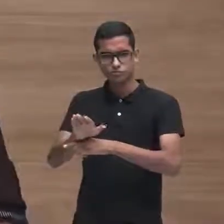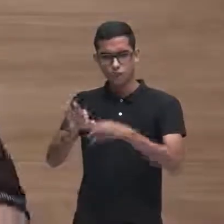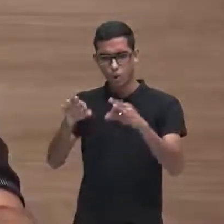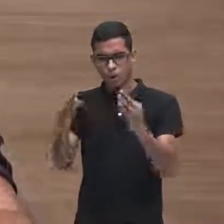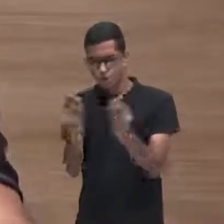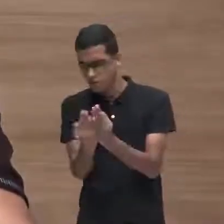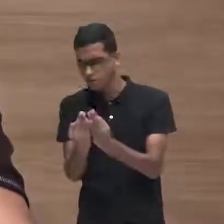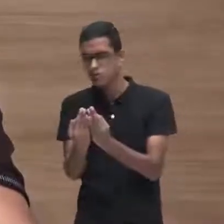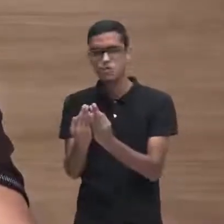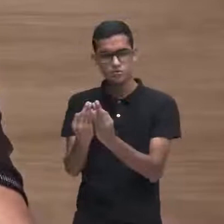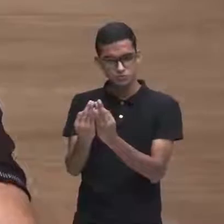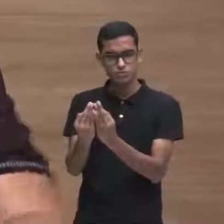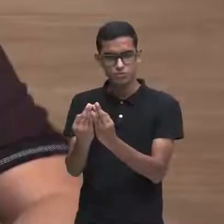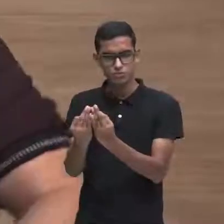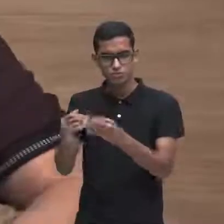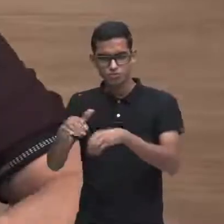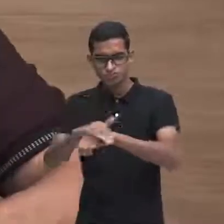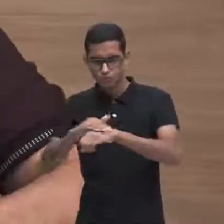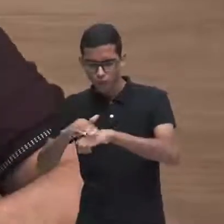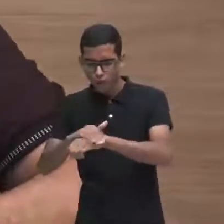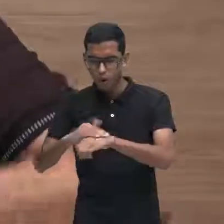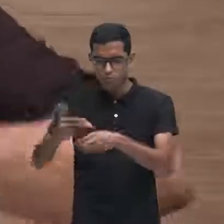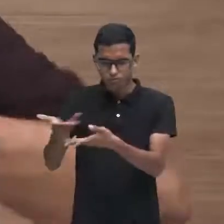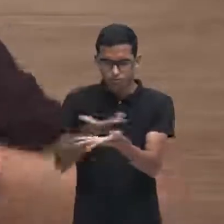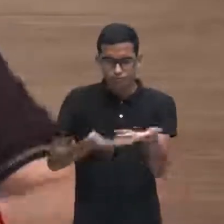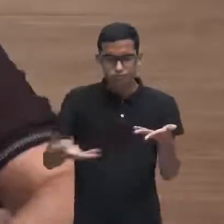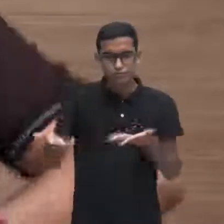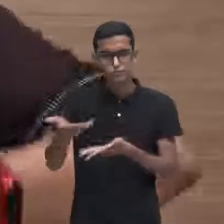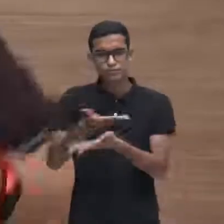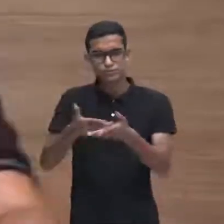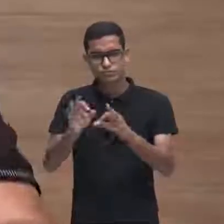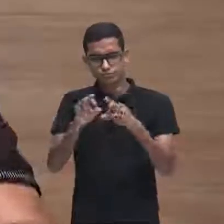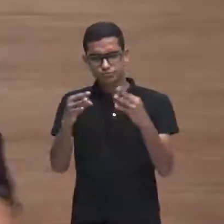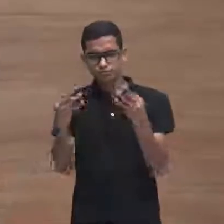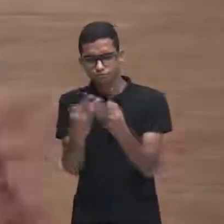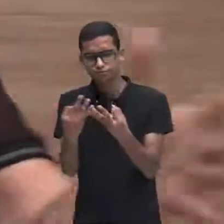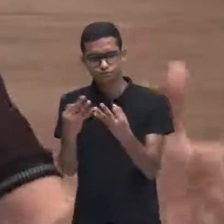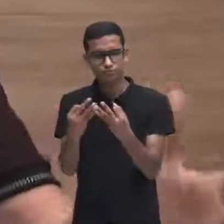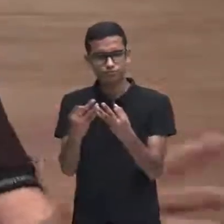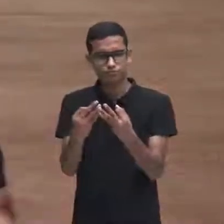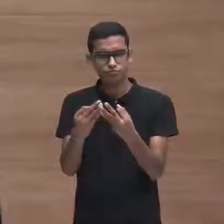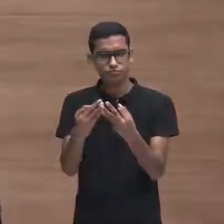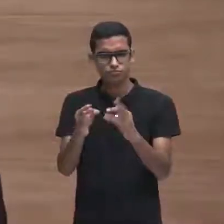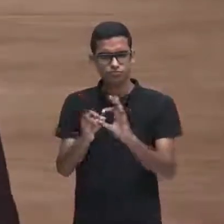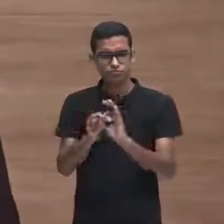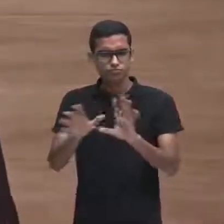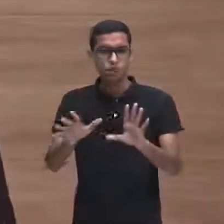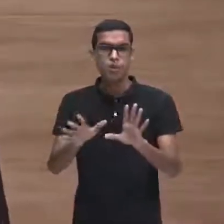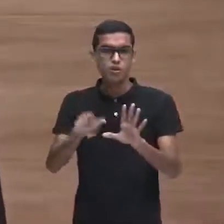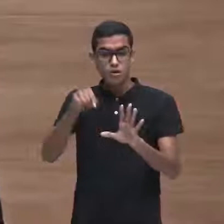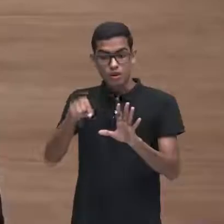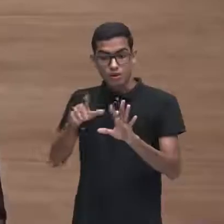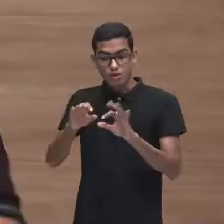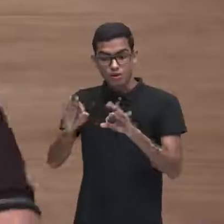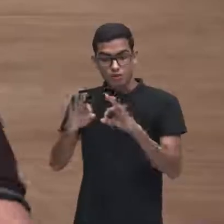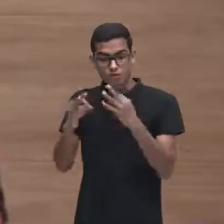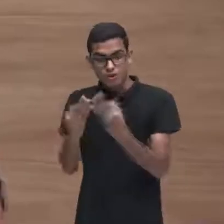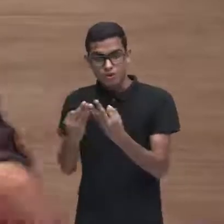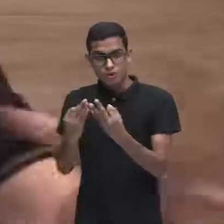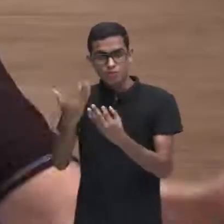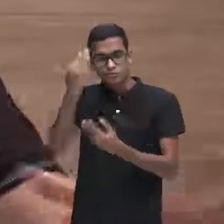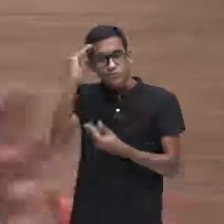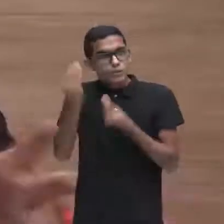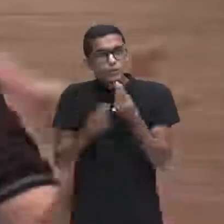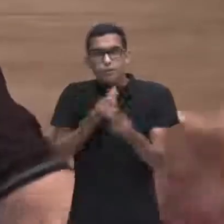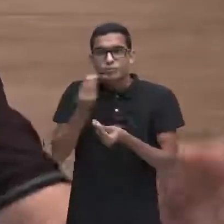eles conversaram com essa família, essa família se colocou em disponibilidade, eles não entendiam o que estava acontecendo, eles não